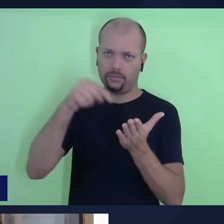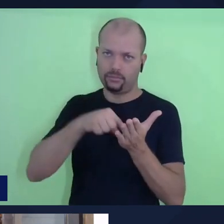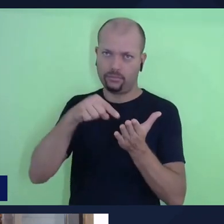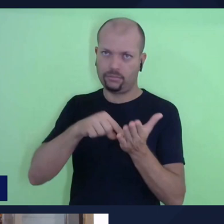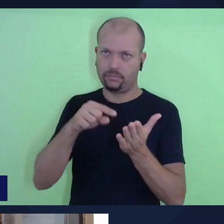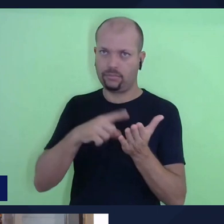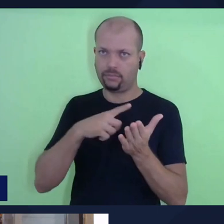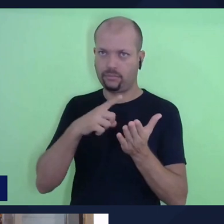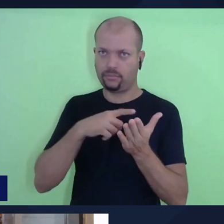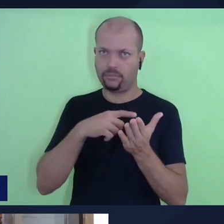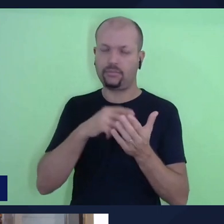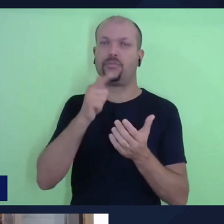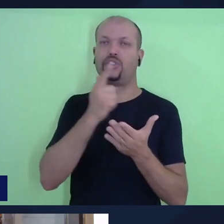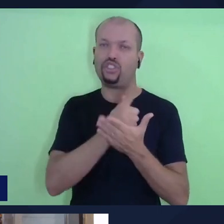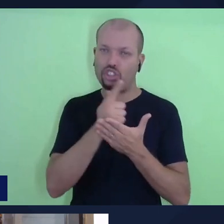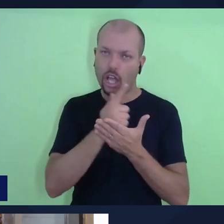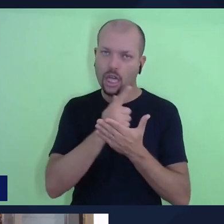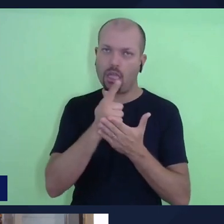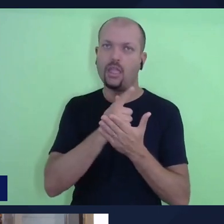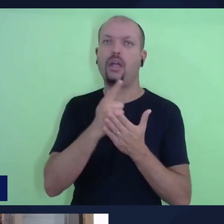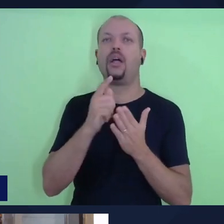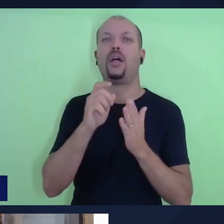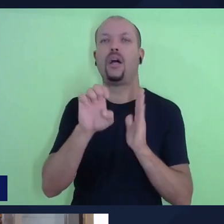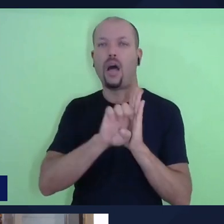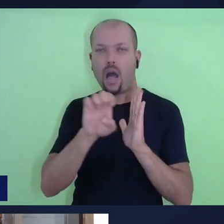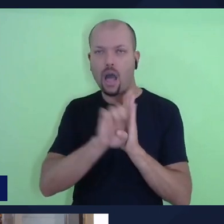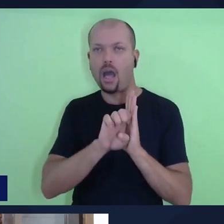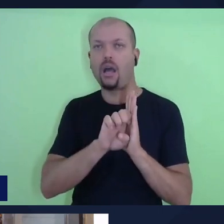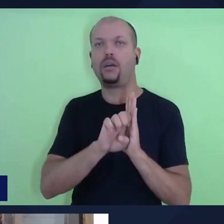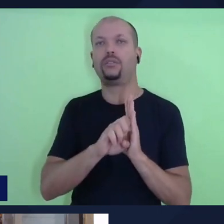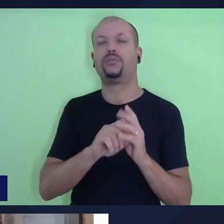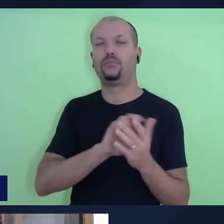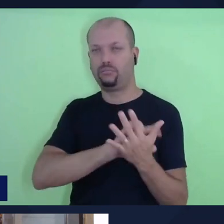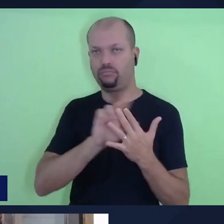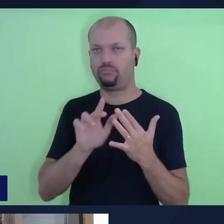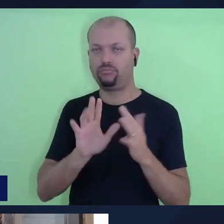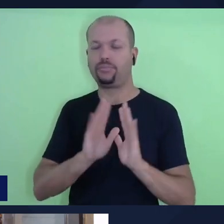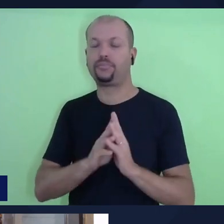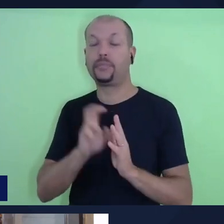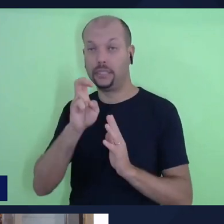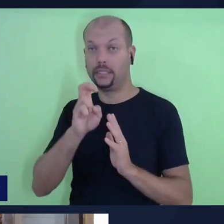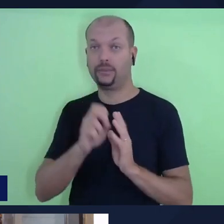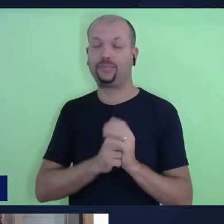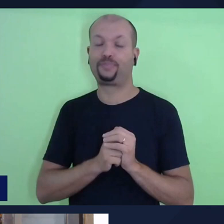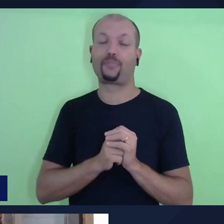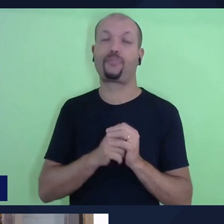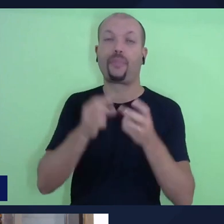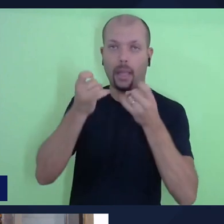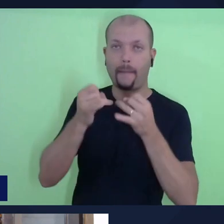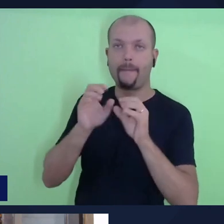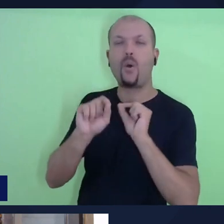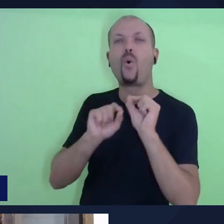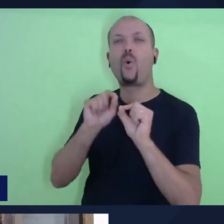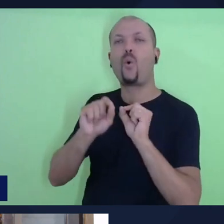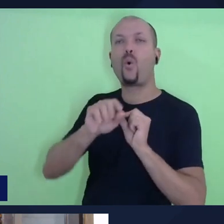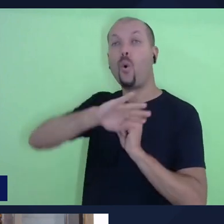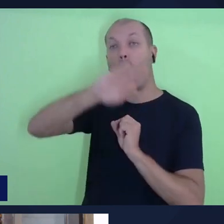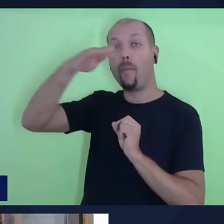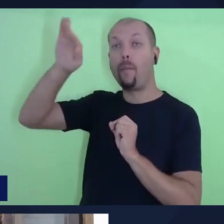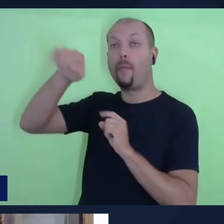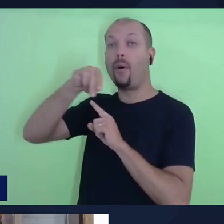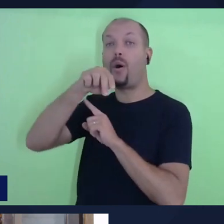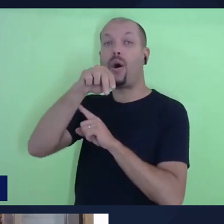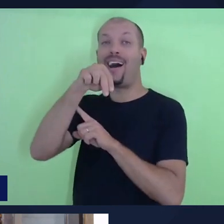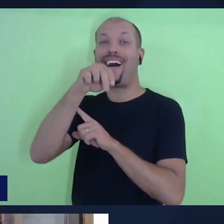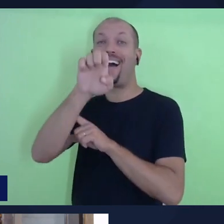por exemplo, aqui, aonde é apresentado no verso 4, no Monte Ebal, no